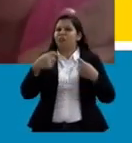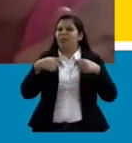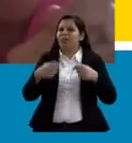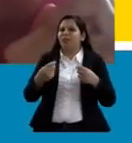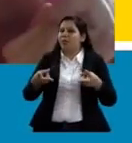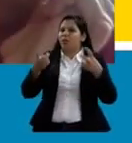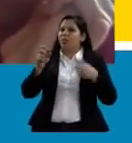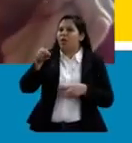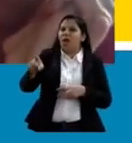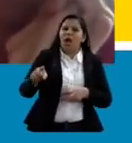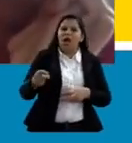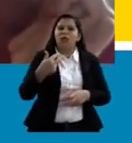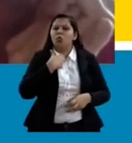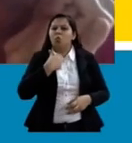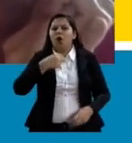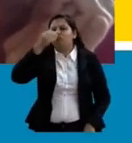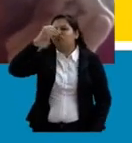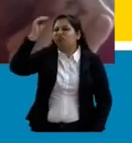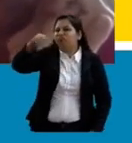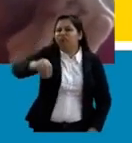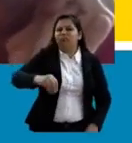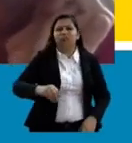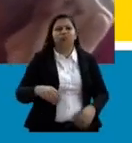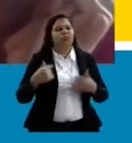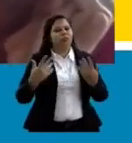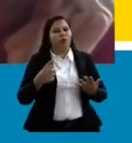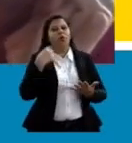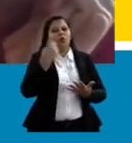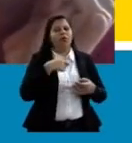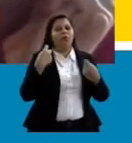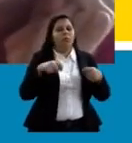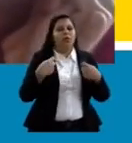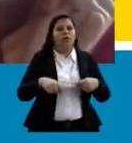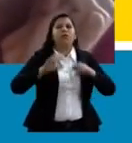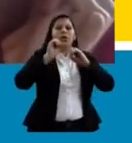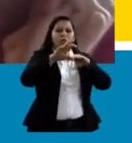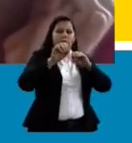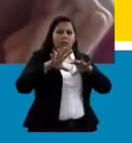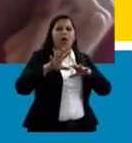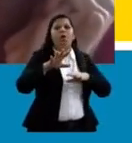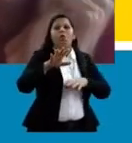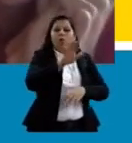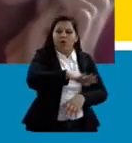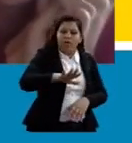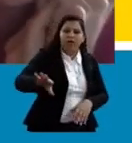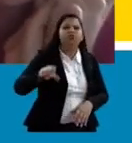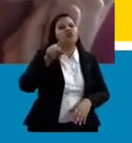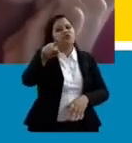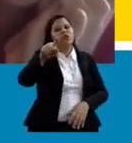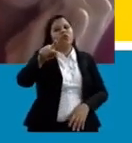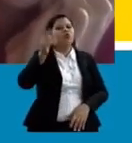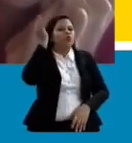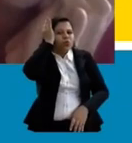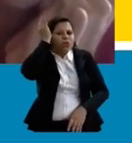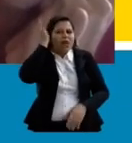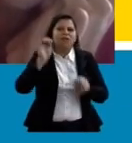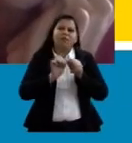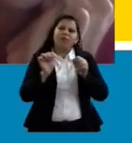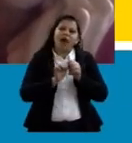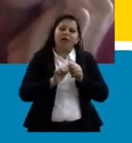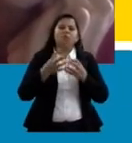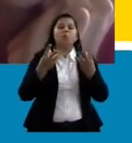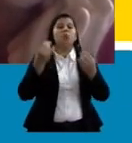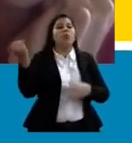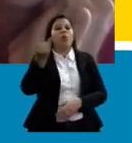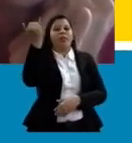existe, né? Então, esse é o caminho que a gente percebe que a educação infantil não sei que faz, assim. Isso é muito importante. Ou seja,